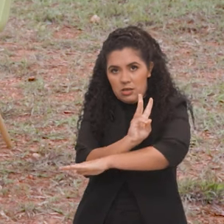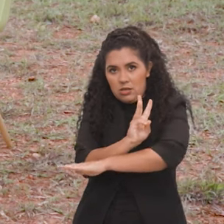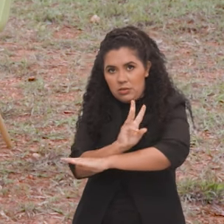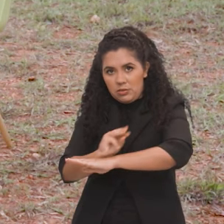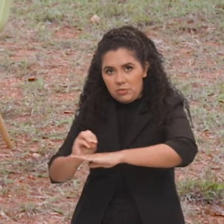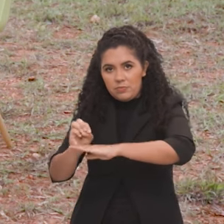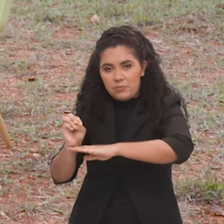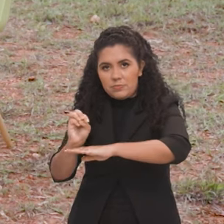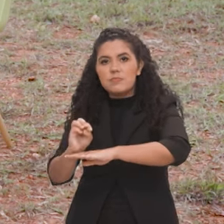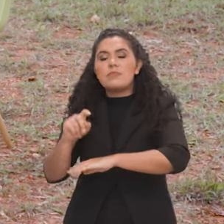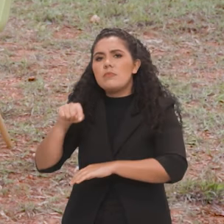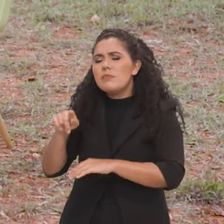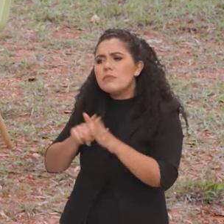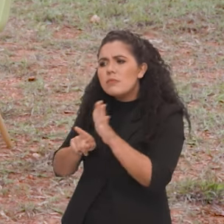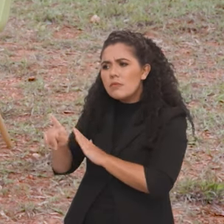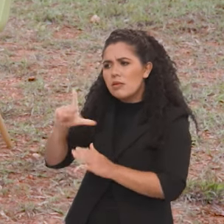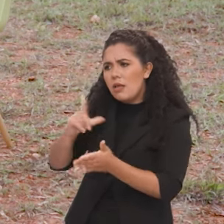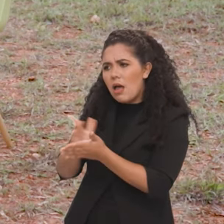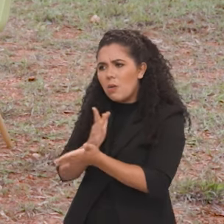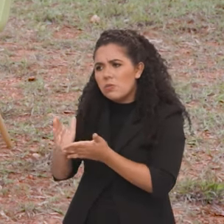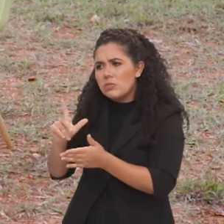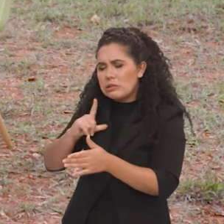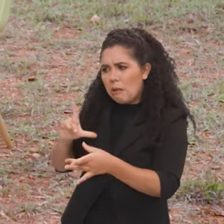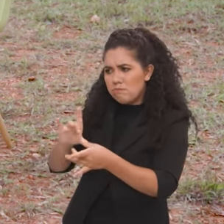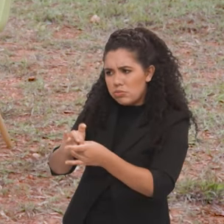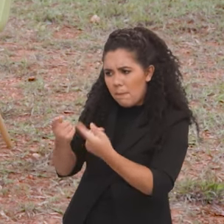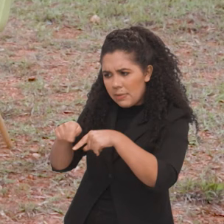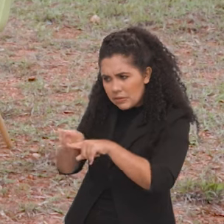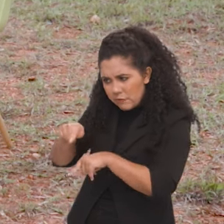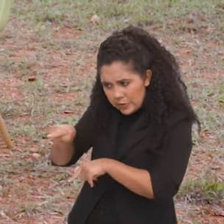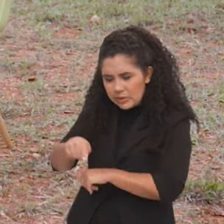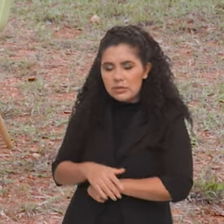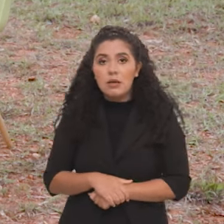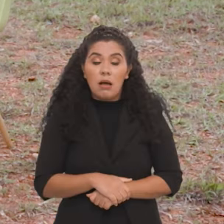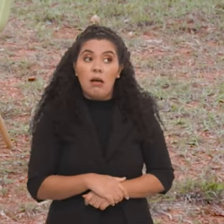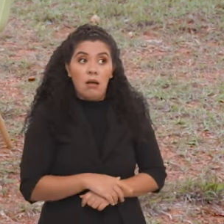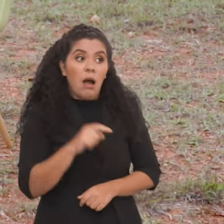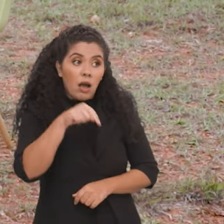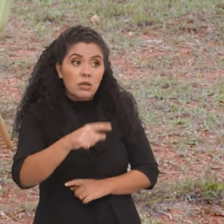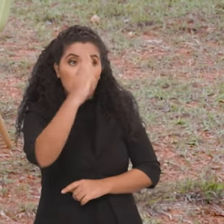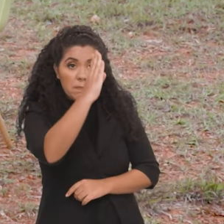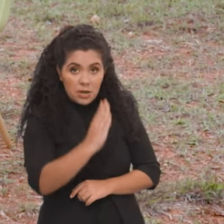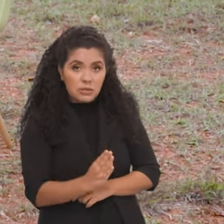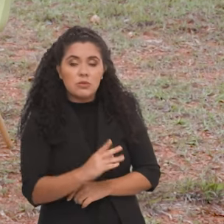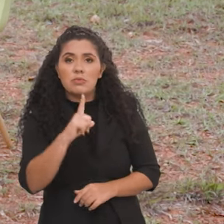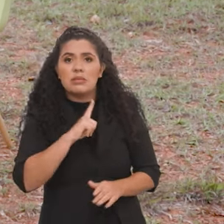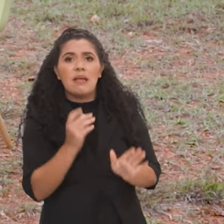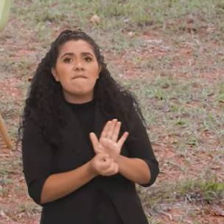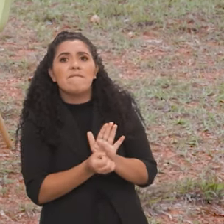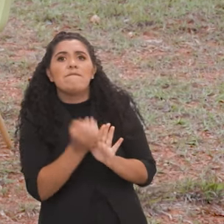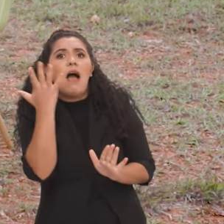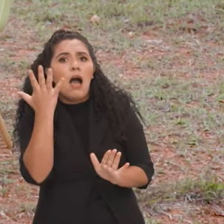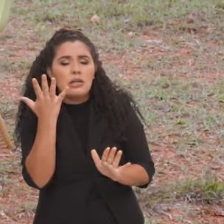internacionais também que trabalham com vocês como parceiros na conservação? O Brasil é signatário de várias